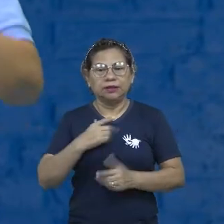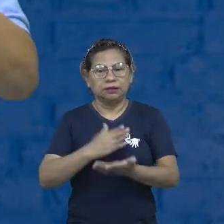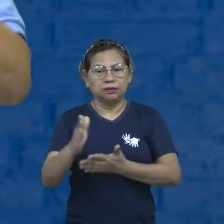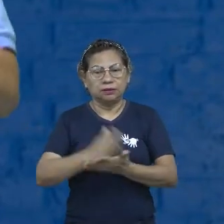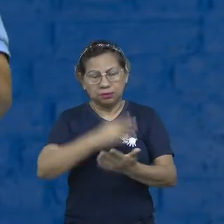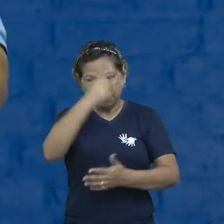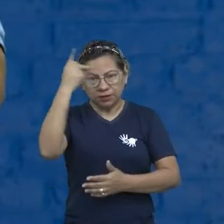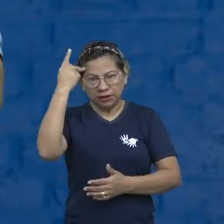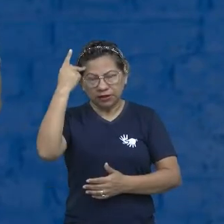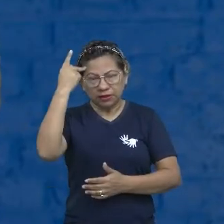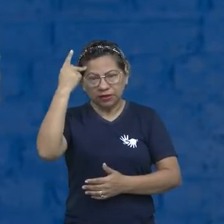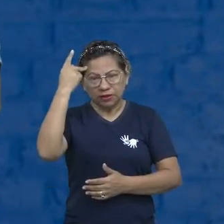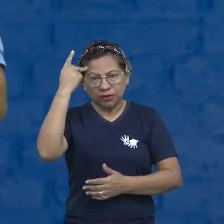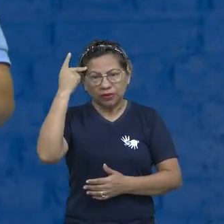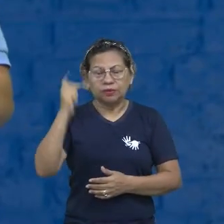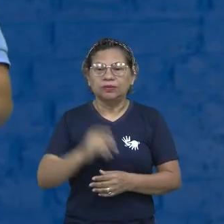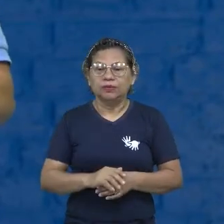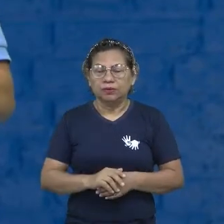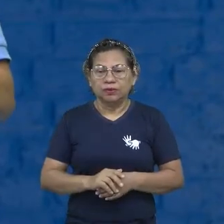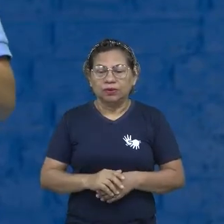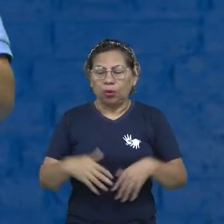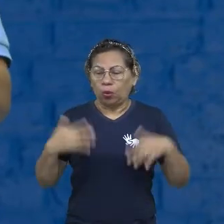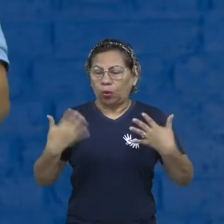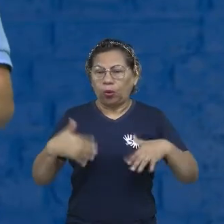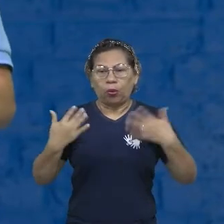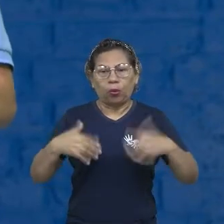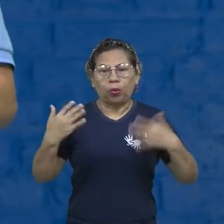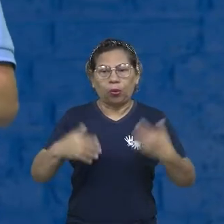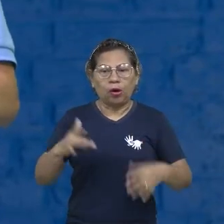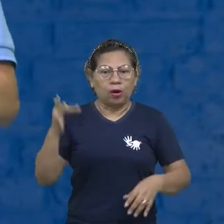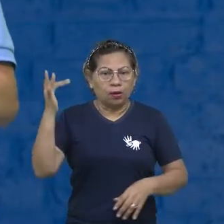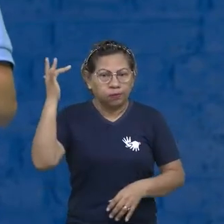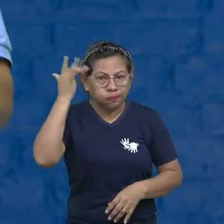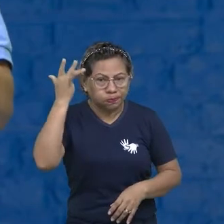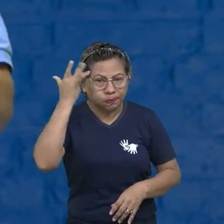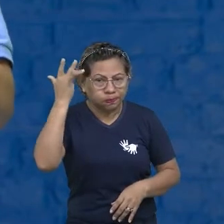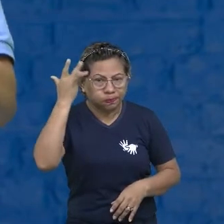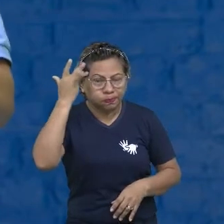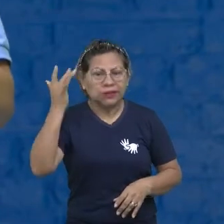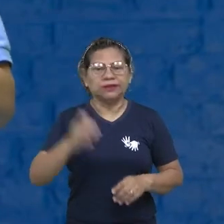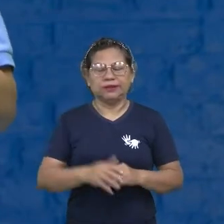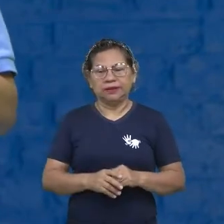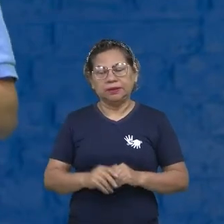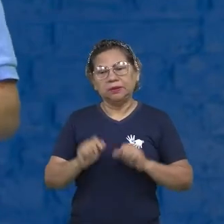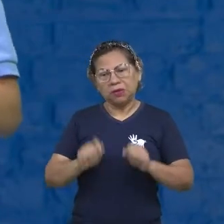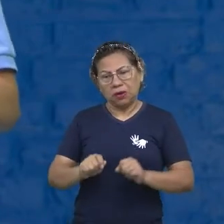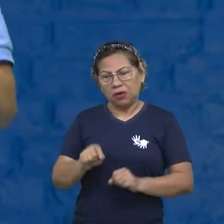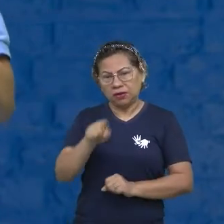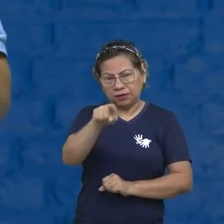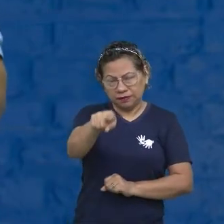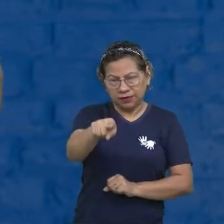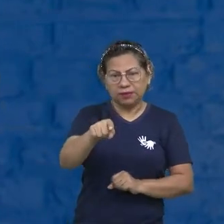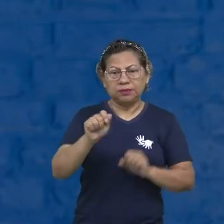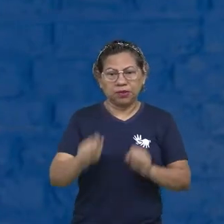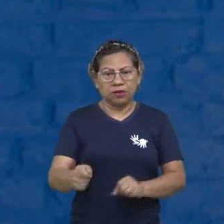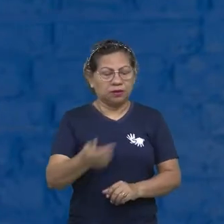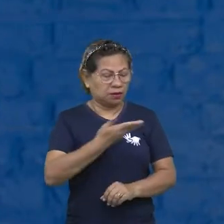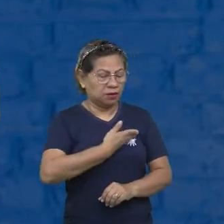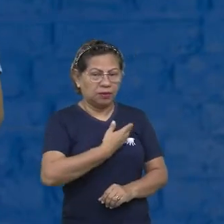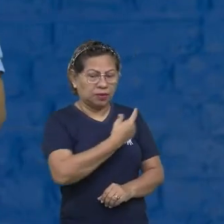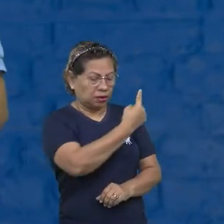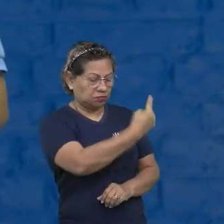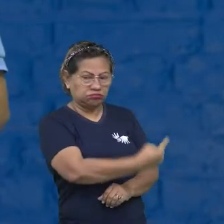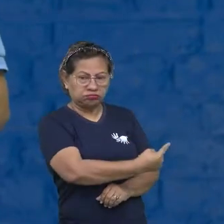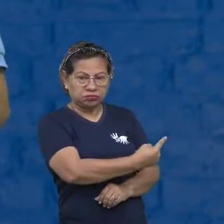que são super mega inteligentes. Aí, você que está aí, pode ser você, pode ser o seu colega, super